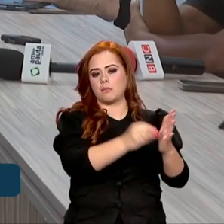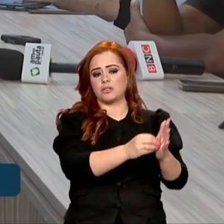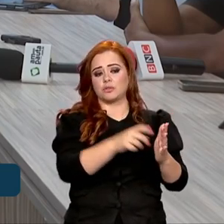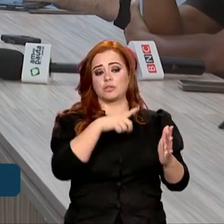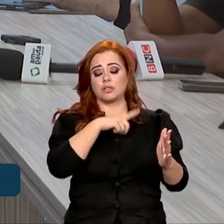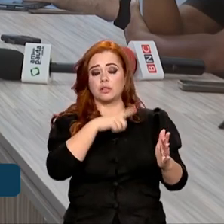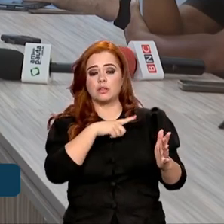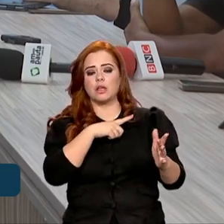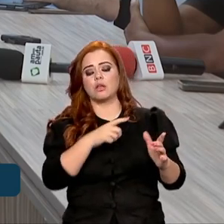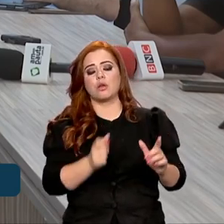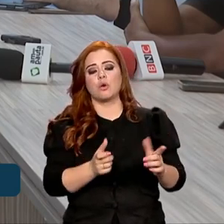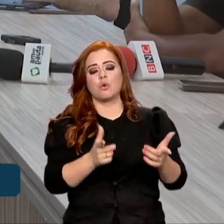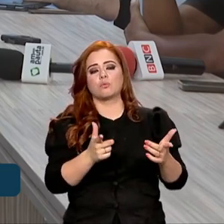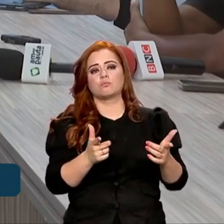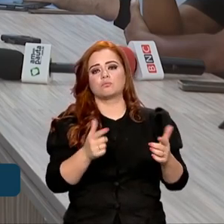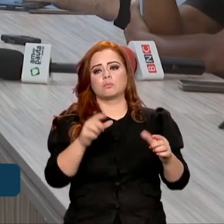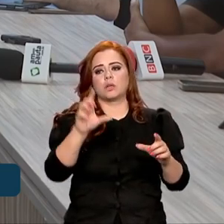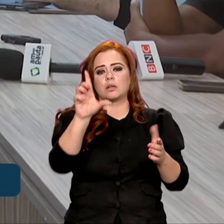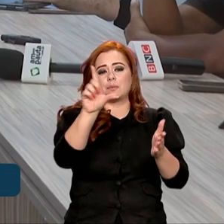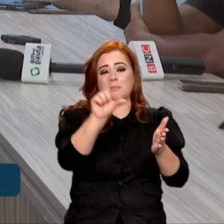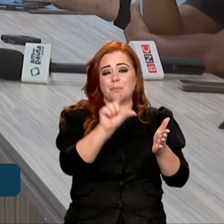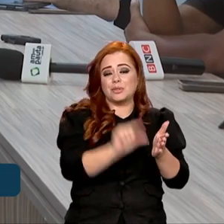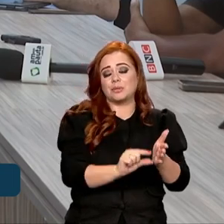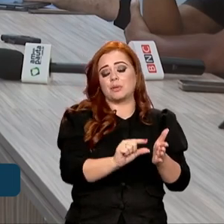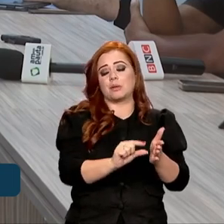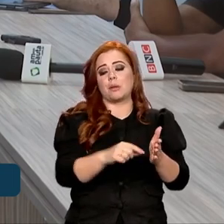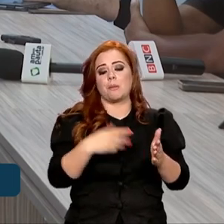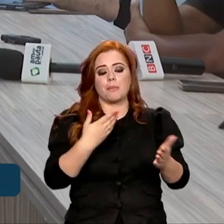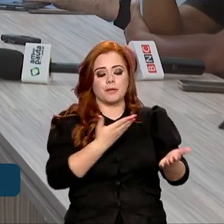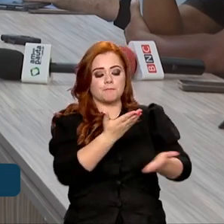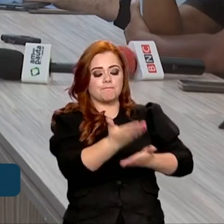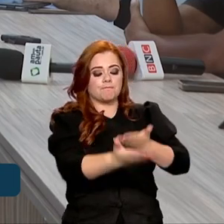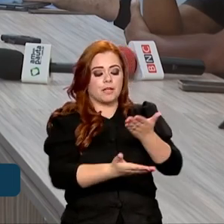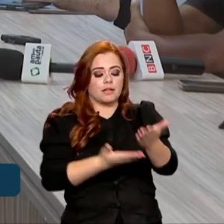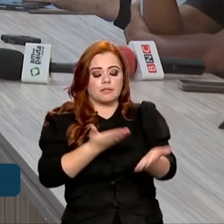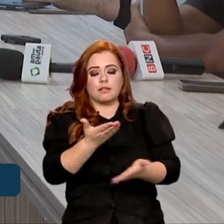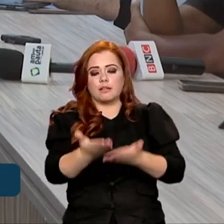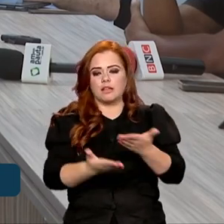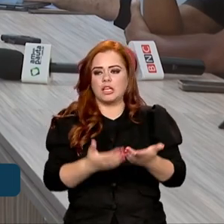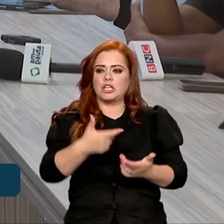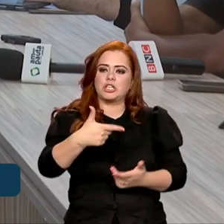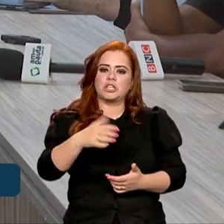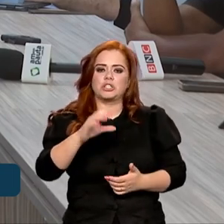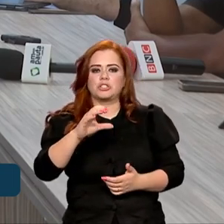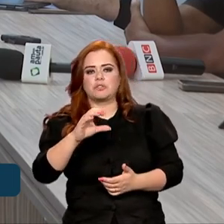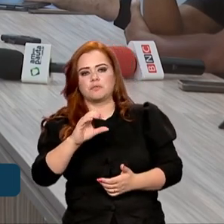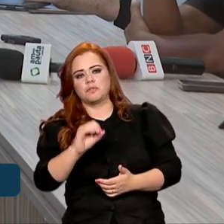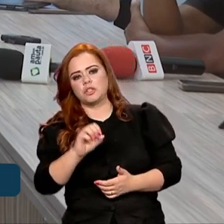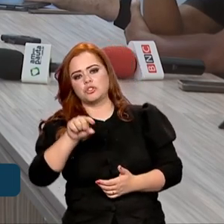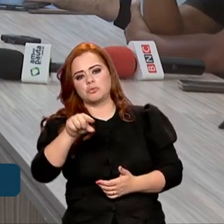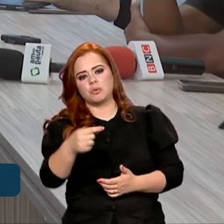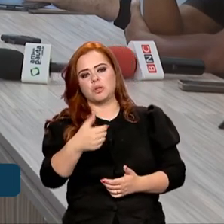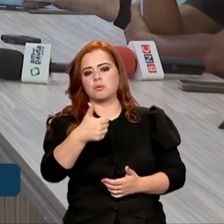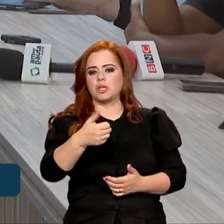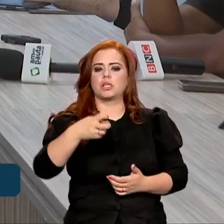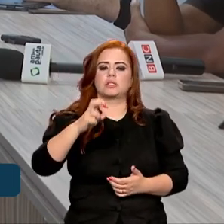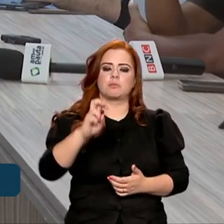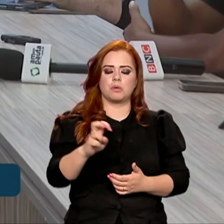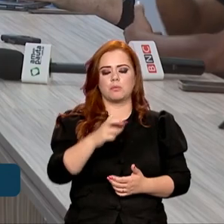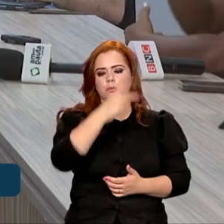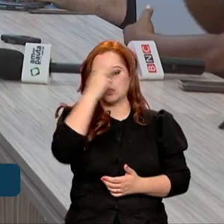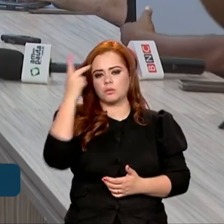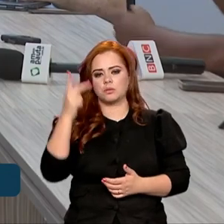o rebaixamento do Linhão de Tucuruí para atender essa demanda de 15, 20 mil habitantes do povo da Vila Amazônia.